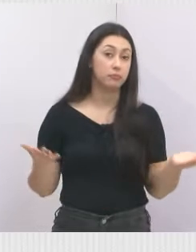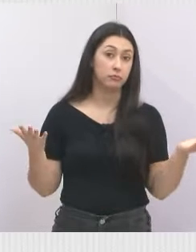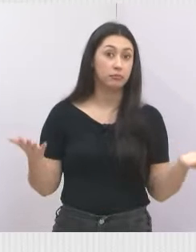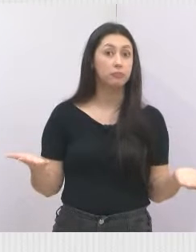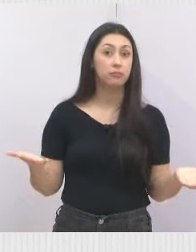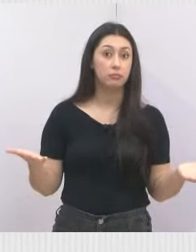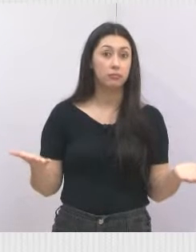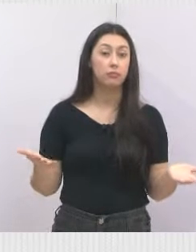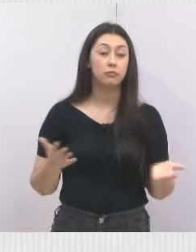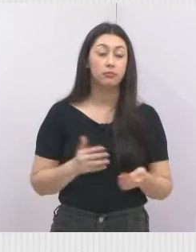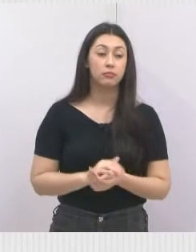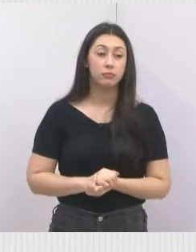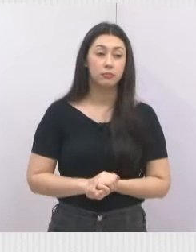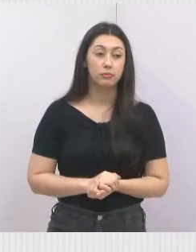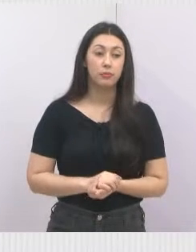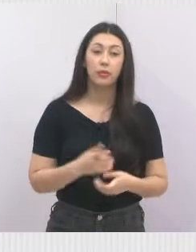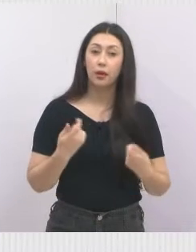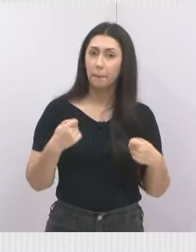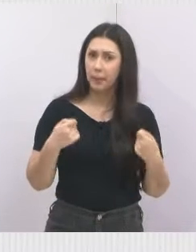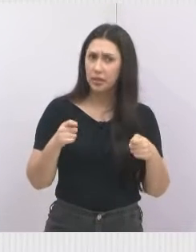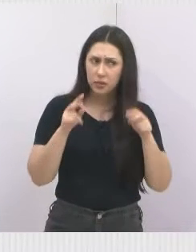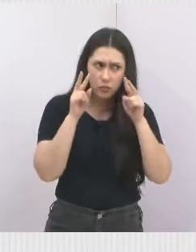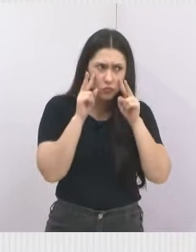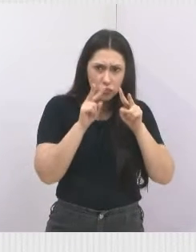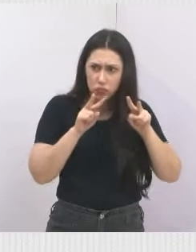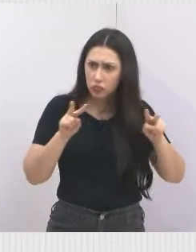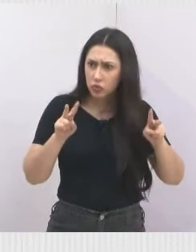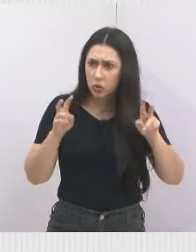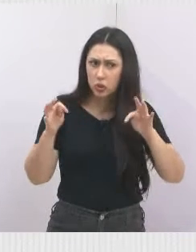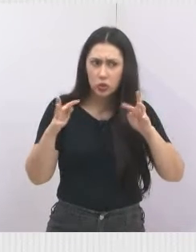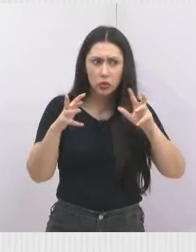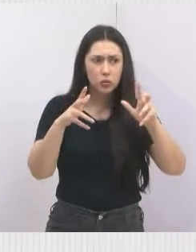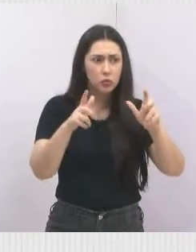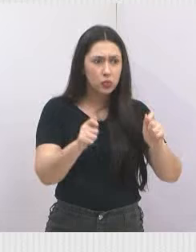mora lá que sofre com isso. Então vamos olhar como um todo.